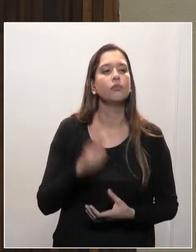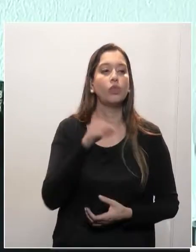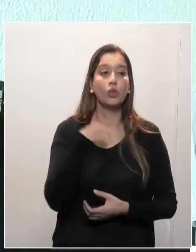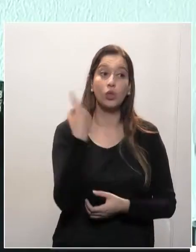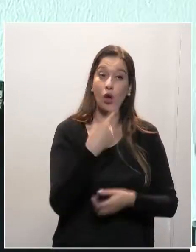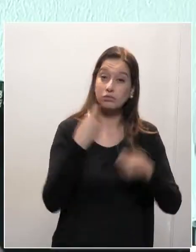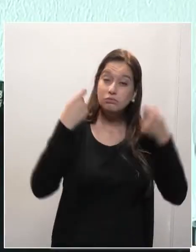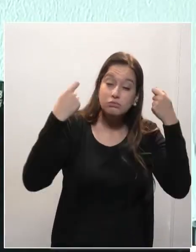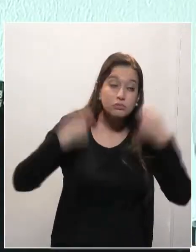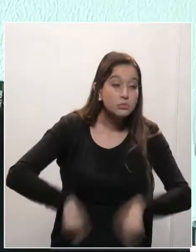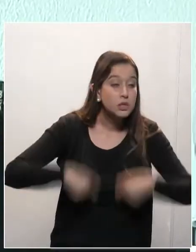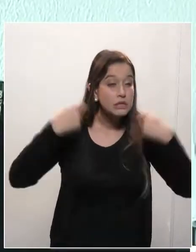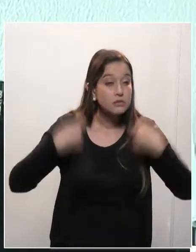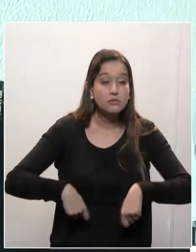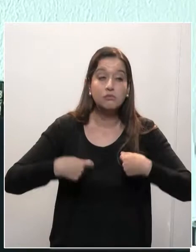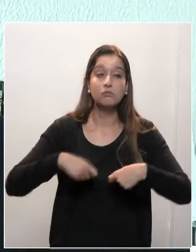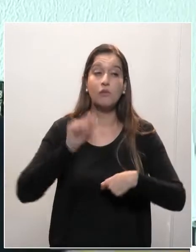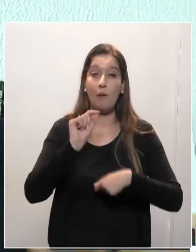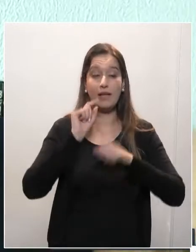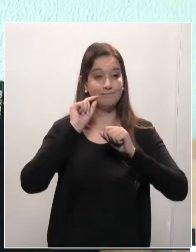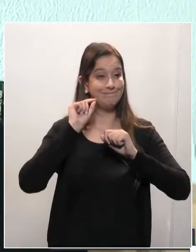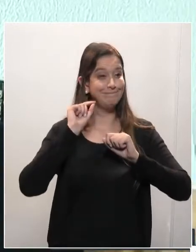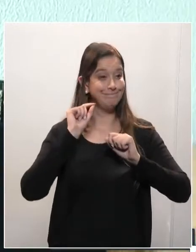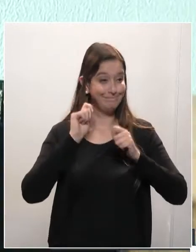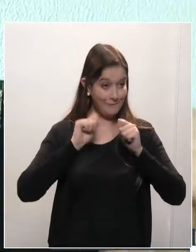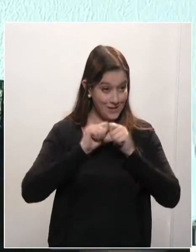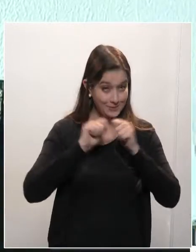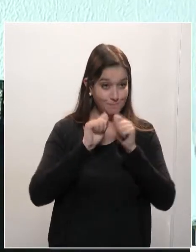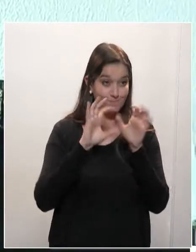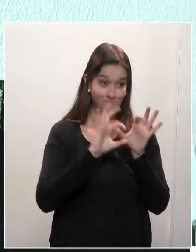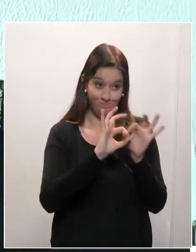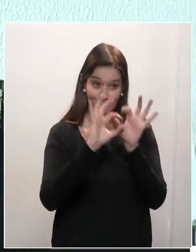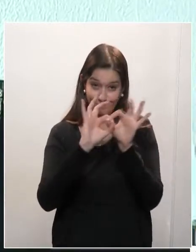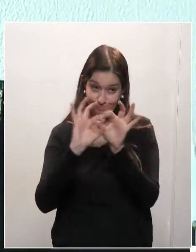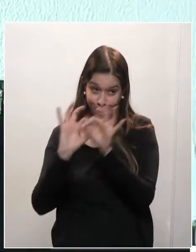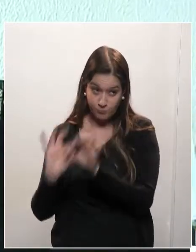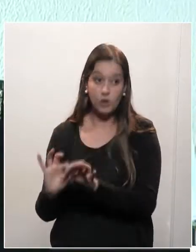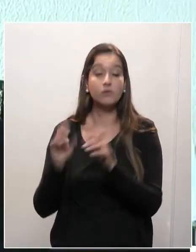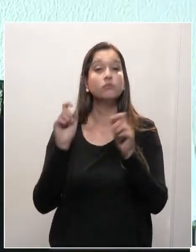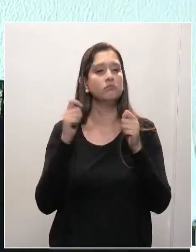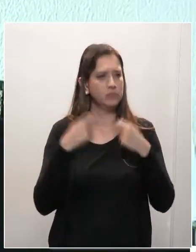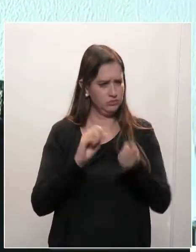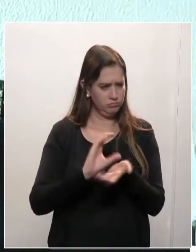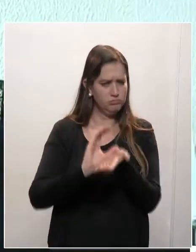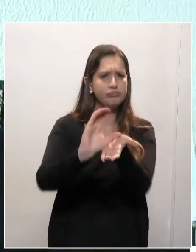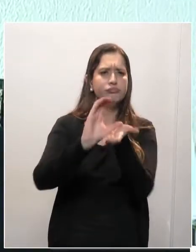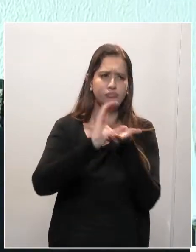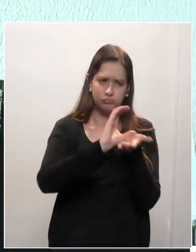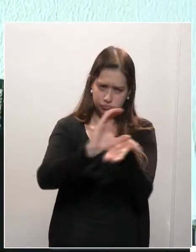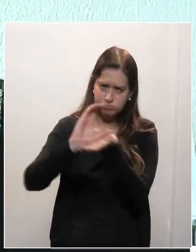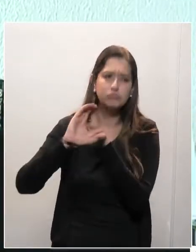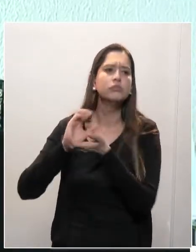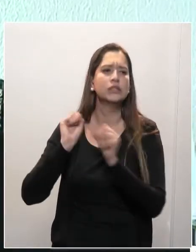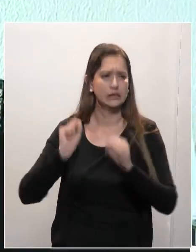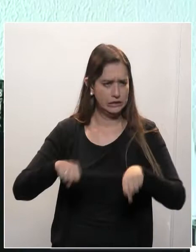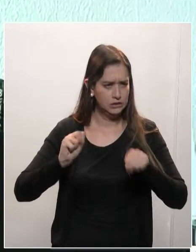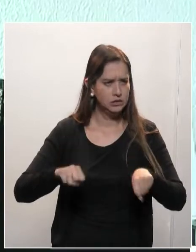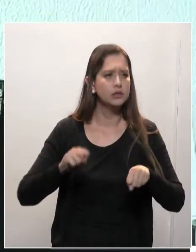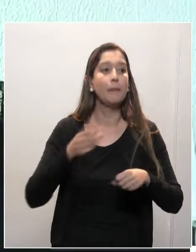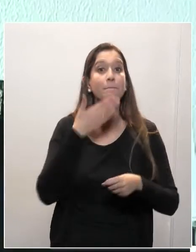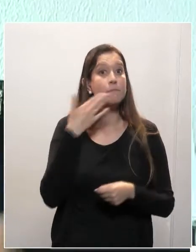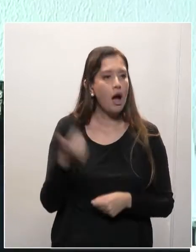tenha uma construção. É necessário mais investimento, é necessário melhorar muita coisa na educação do Paraná.